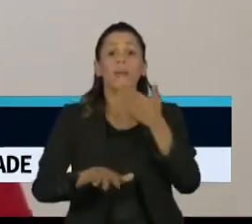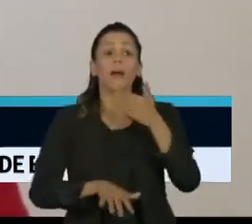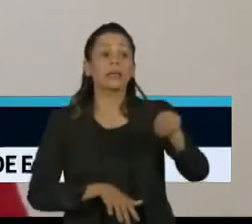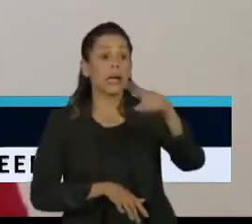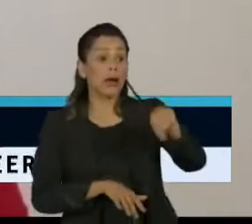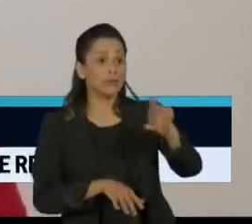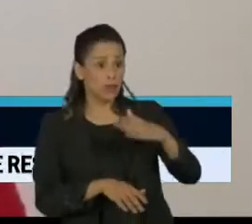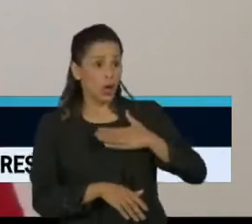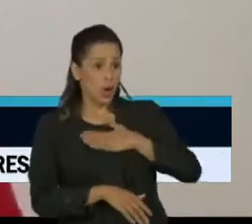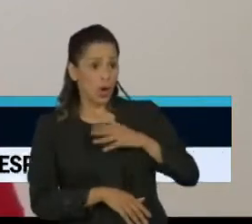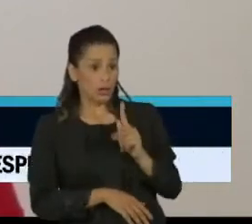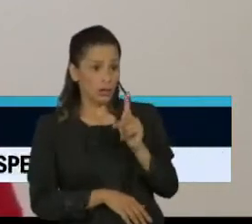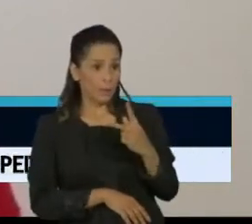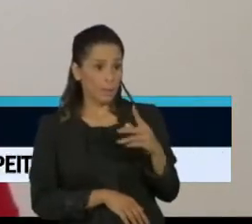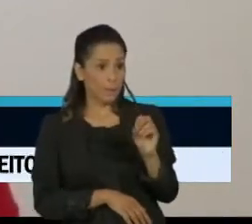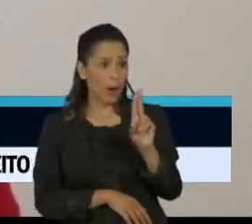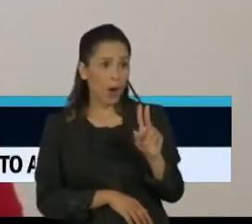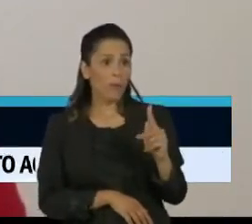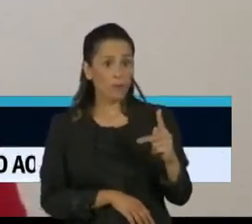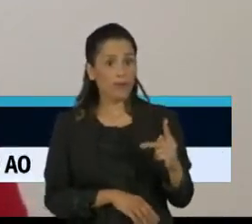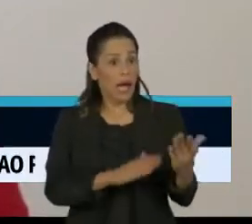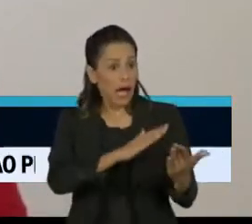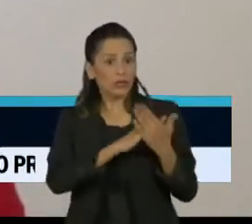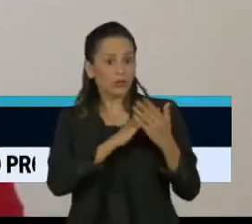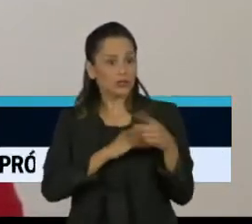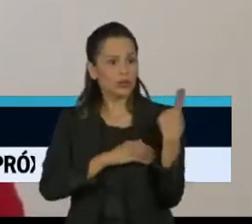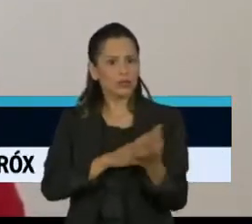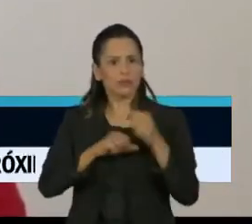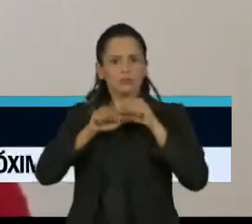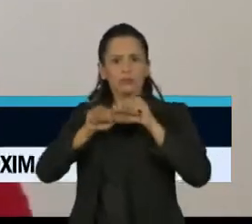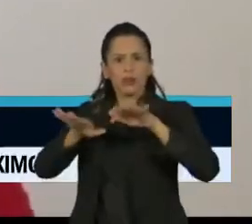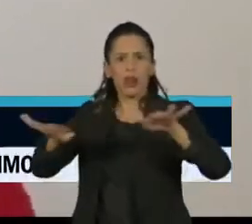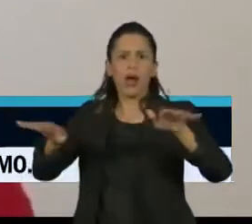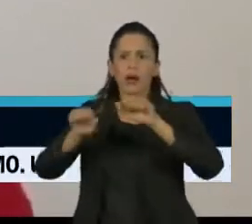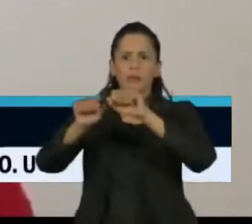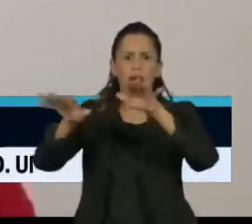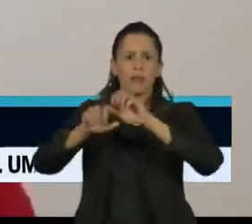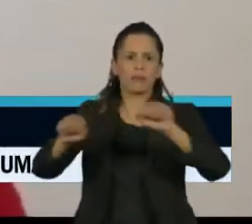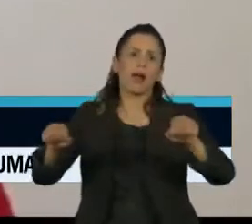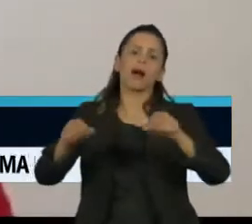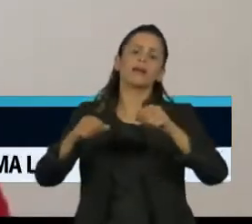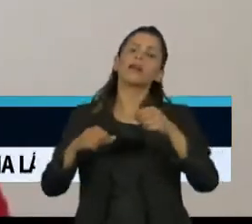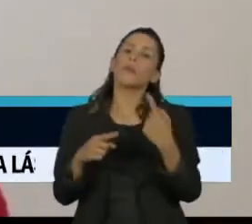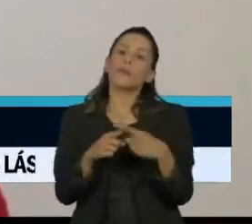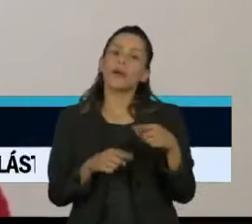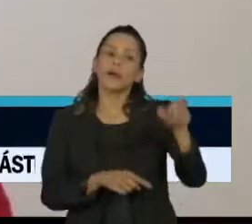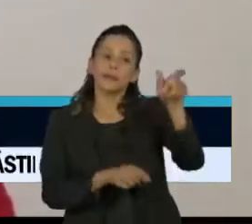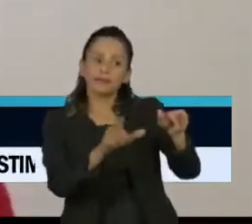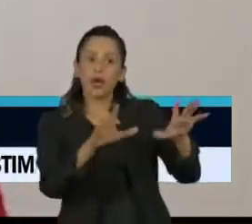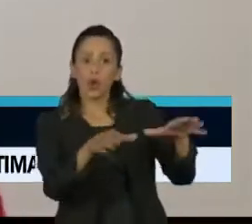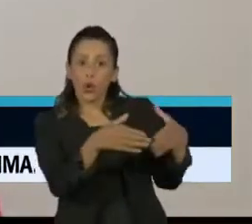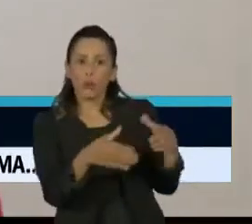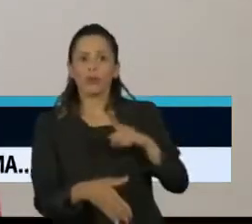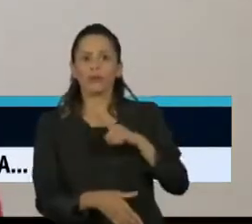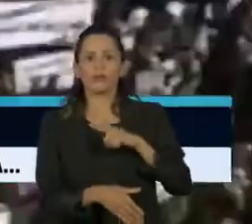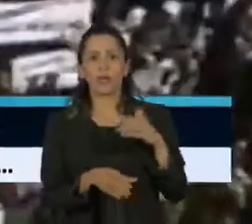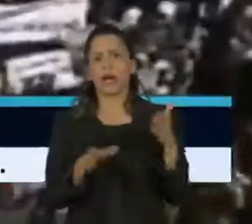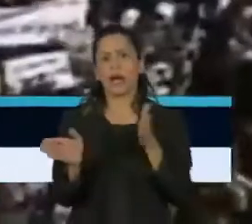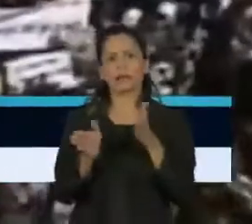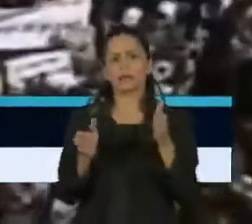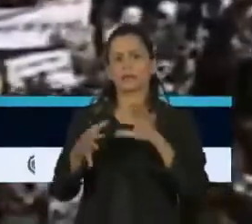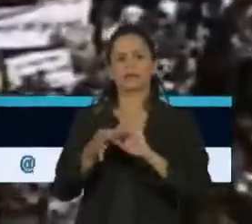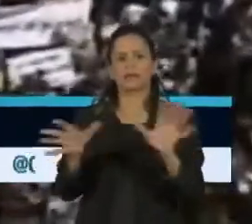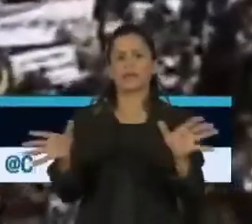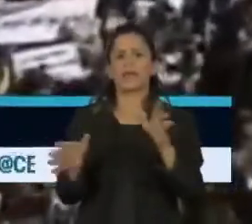para espalhar esse conteúdo, já que eles têm acesso a muitas pessoas do mundo todo.